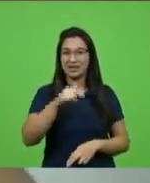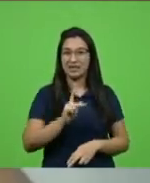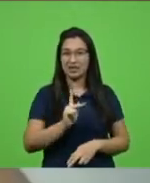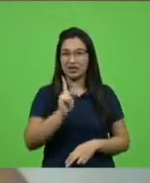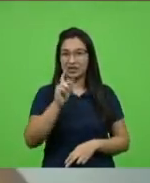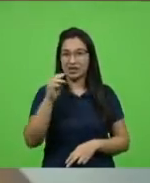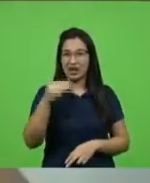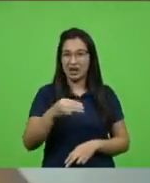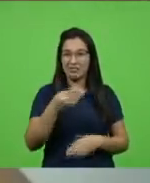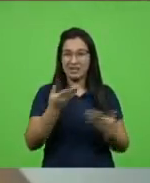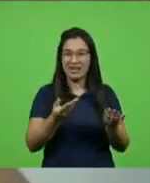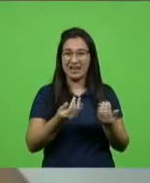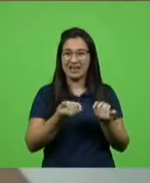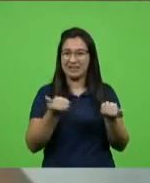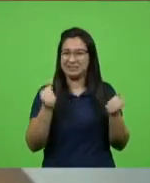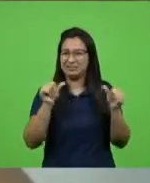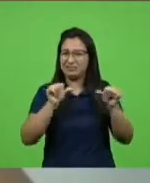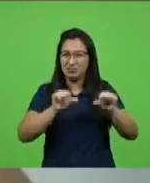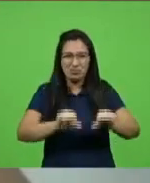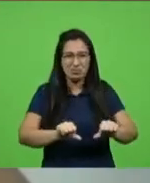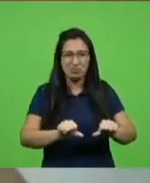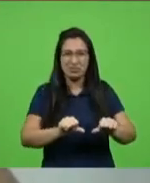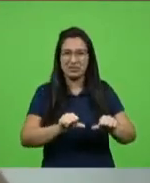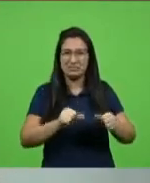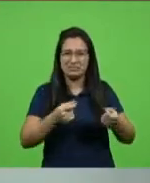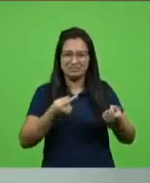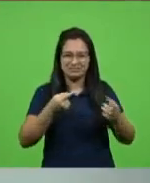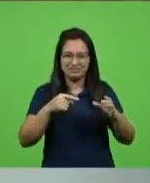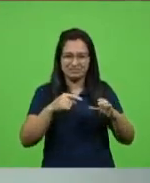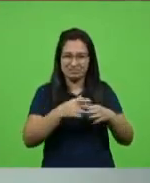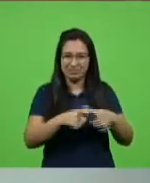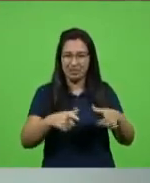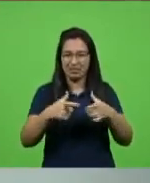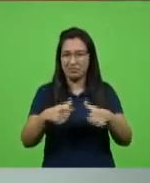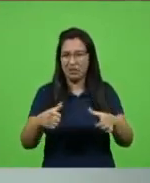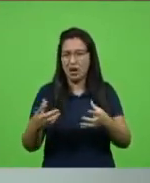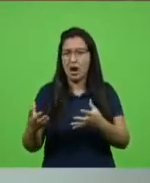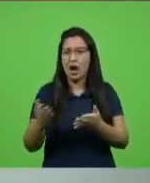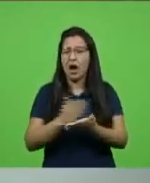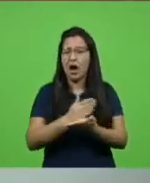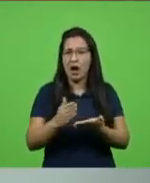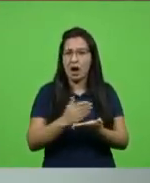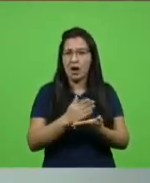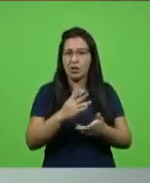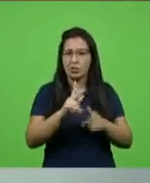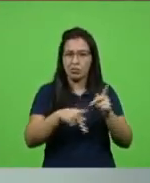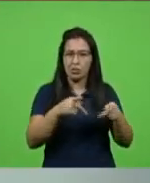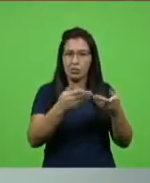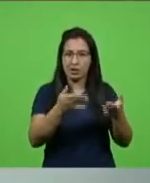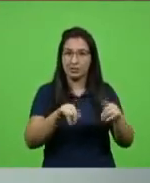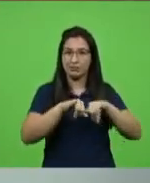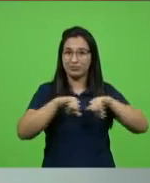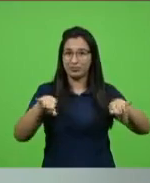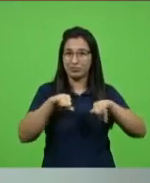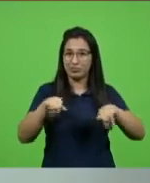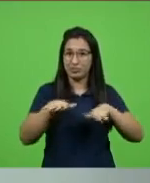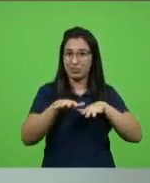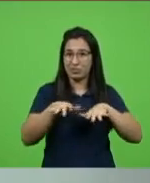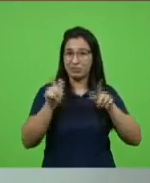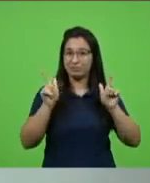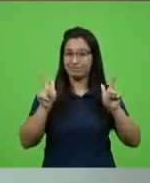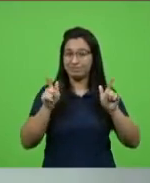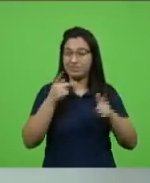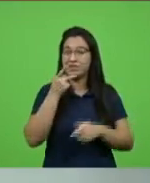de miséria em terrível estado nessa semana alguns moradores fizeram uma manifestação lá a gente